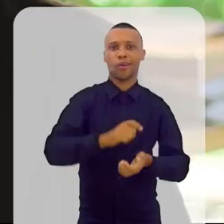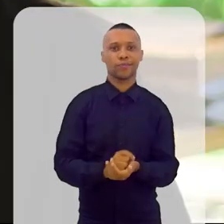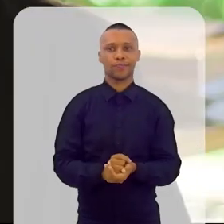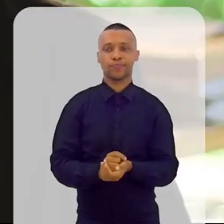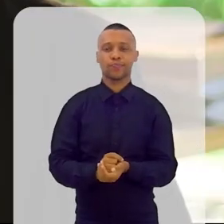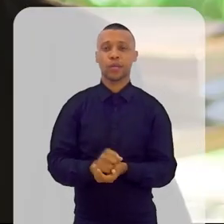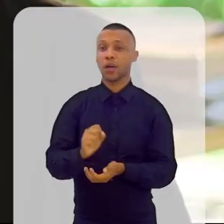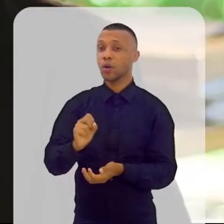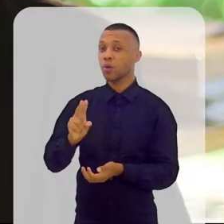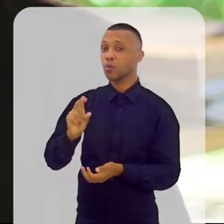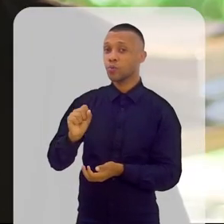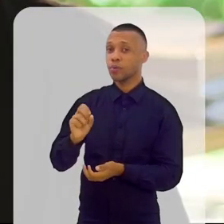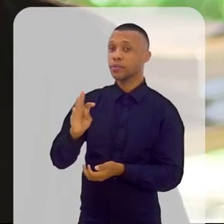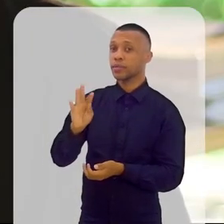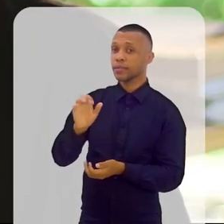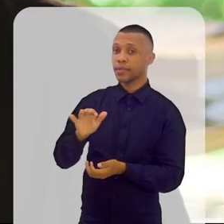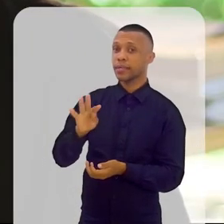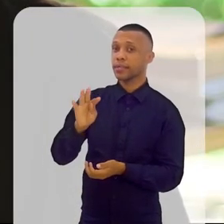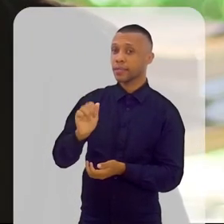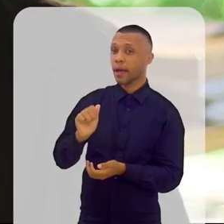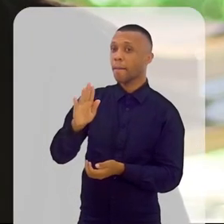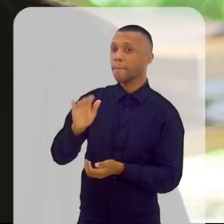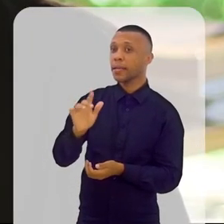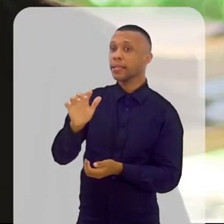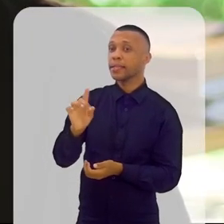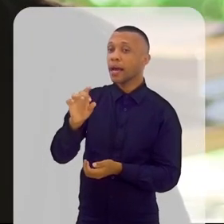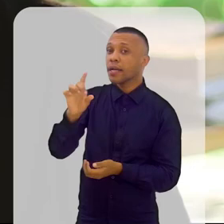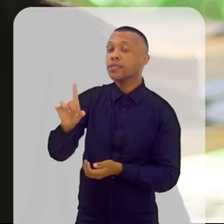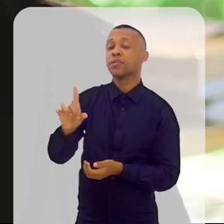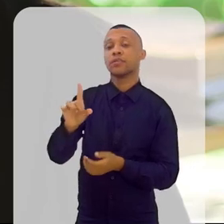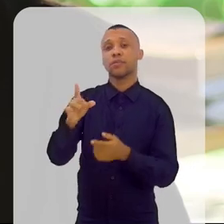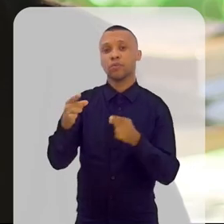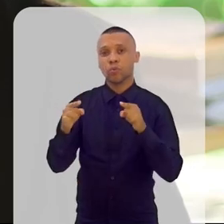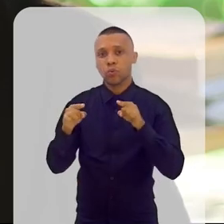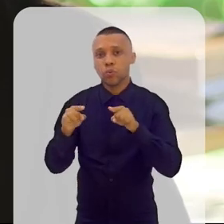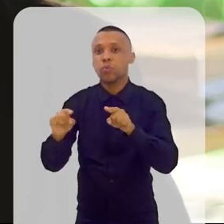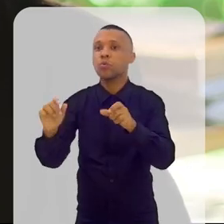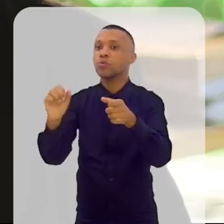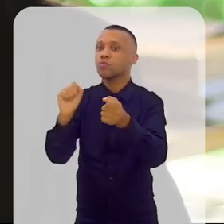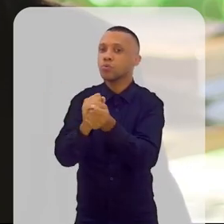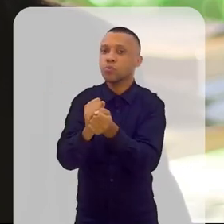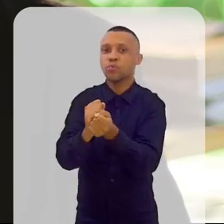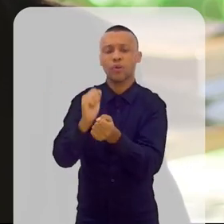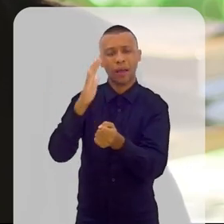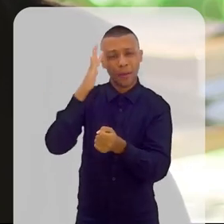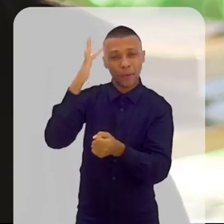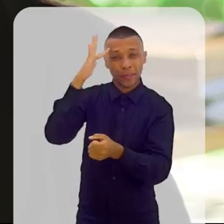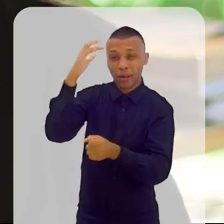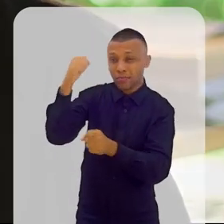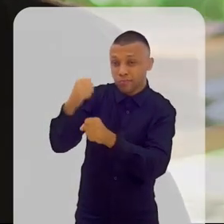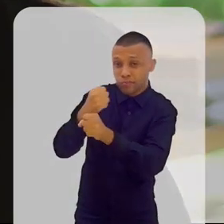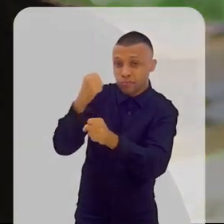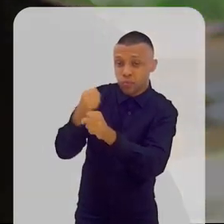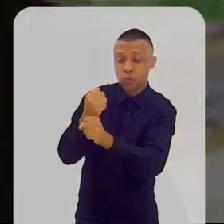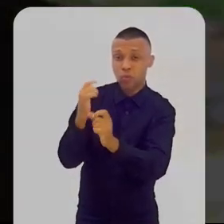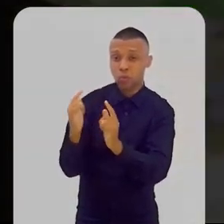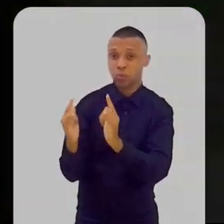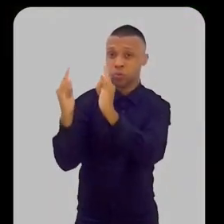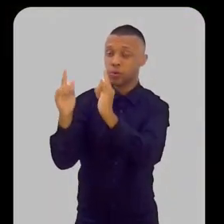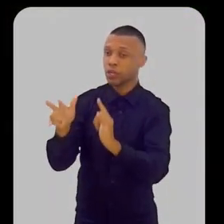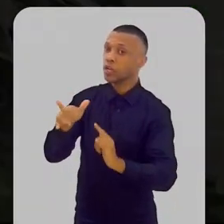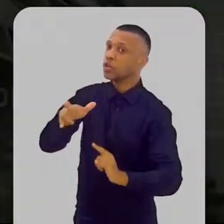sustentabilidade e arquitetura sempre caminham juntas. A gente não pode imaginar uma edificação, um prédio, uma construção que não seja